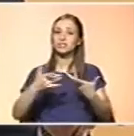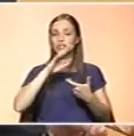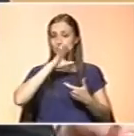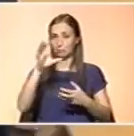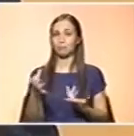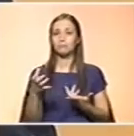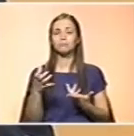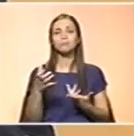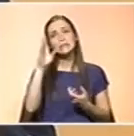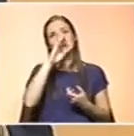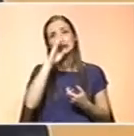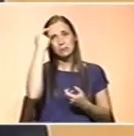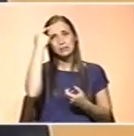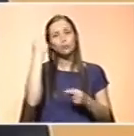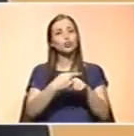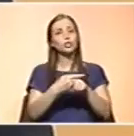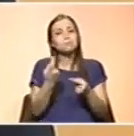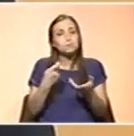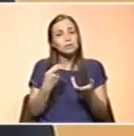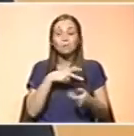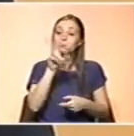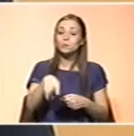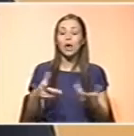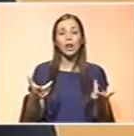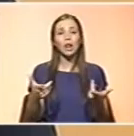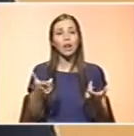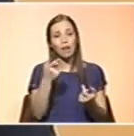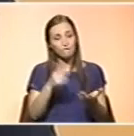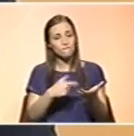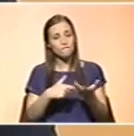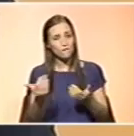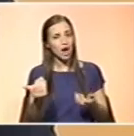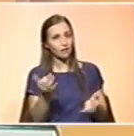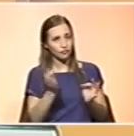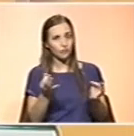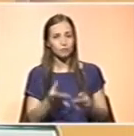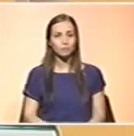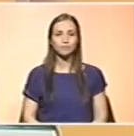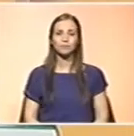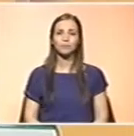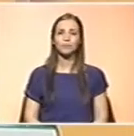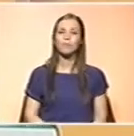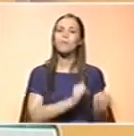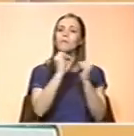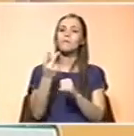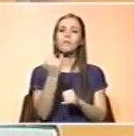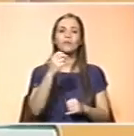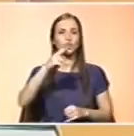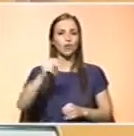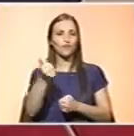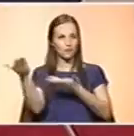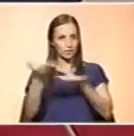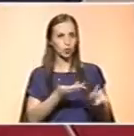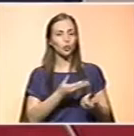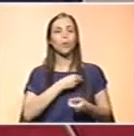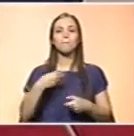noutros nutrientes que nos fazem falta a nós e que cá em Portugal existe alguma... Alguma carência. carência, exatamente. Vitório Guteixeira, bem-vindo. É nutricionista e